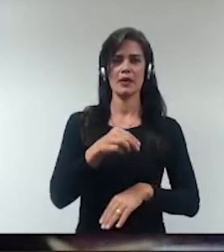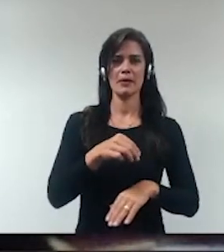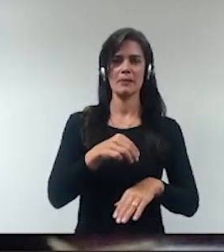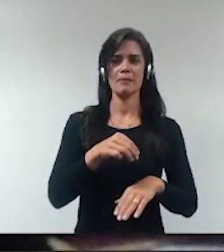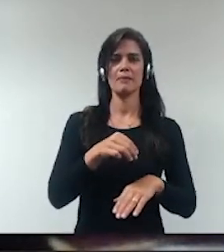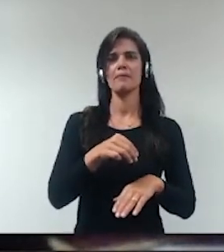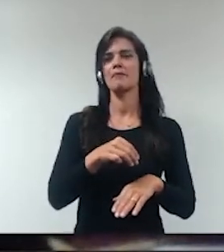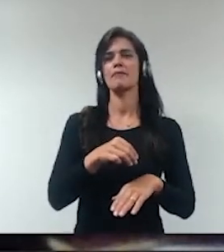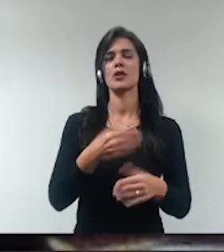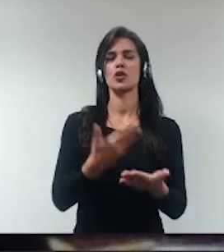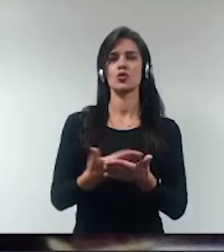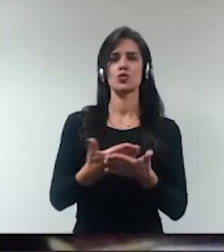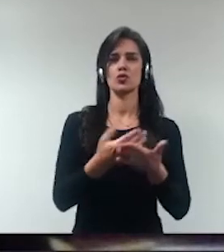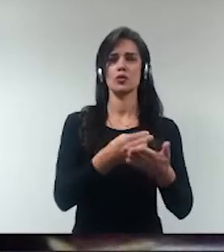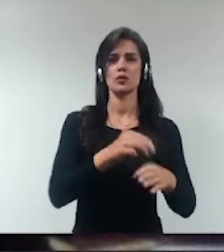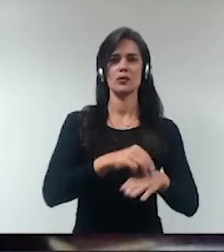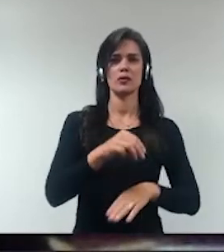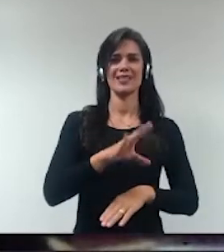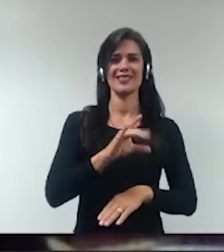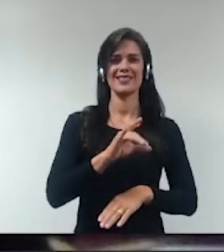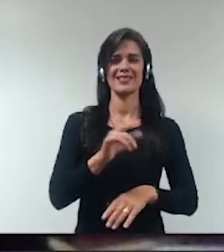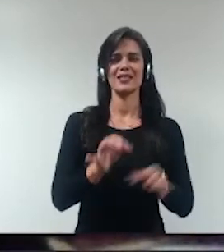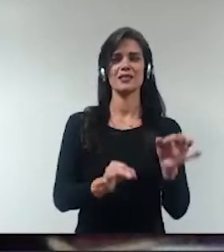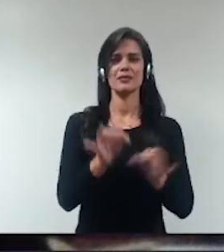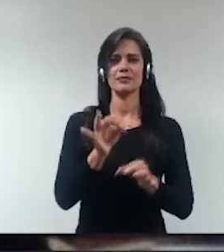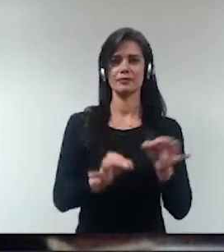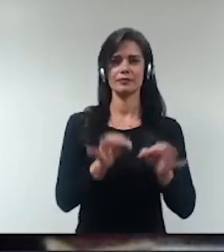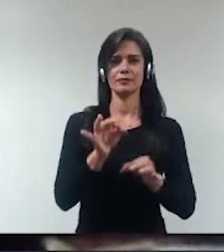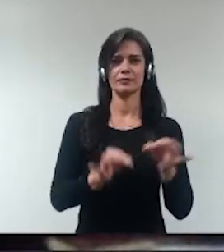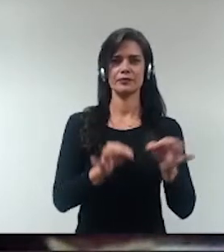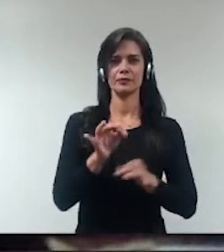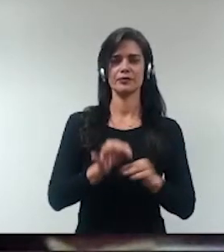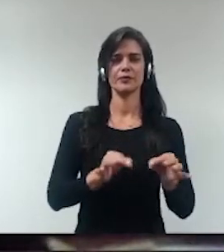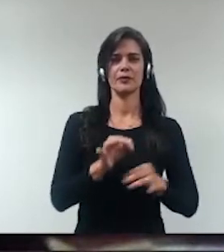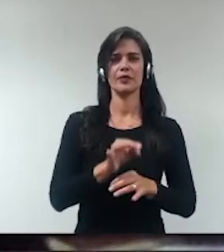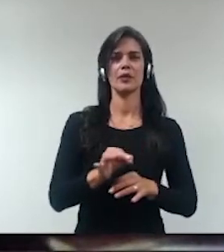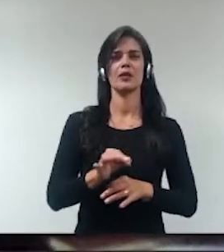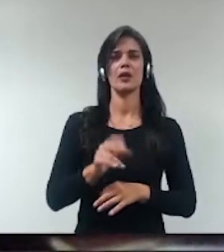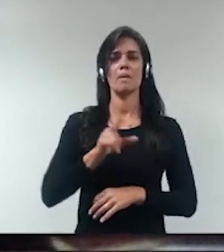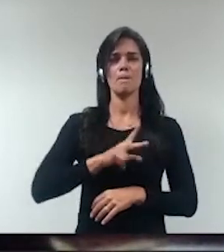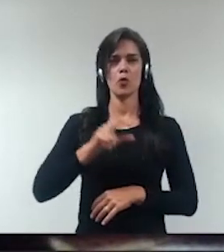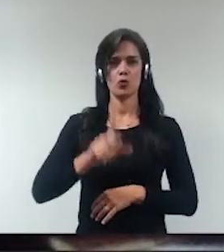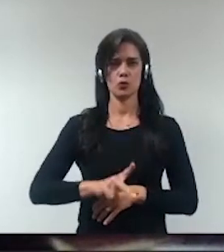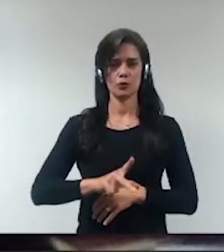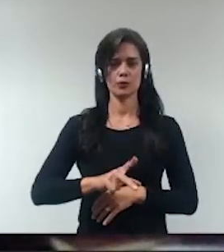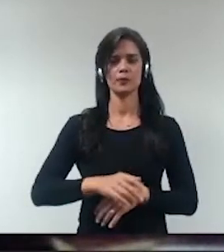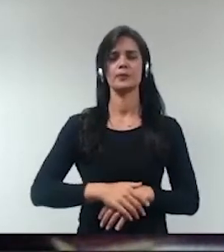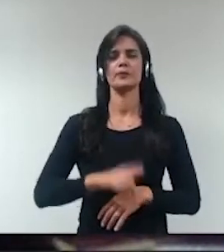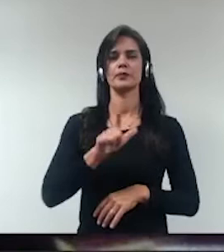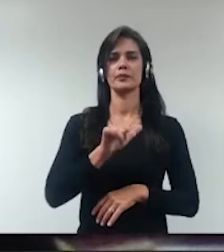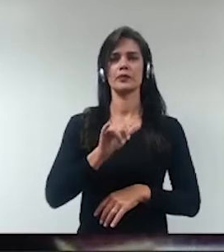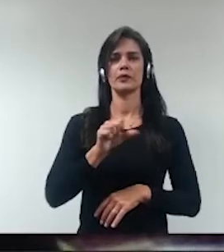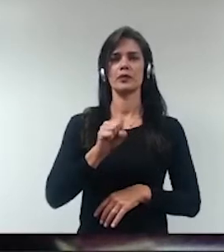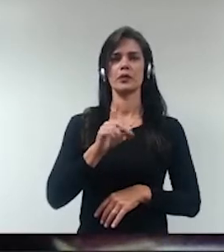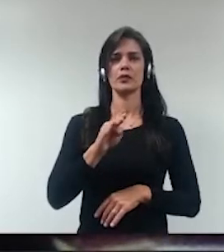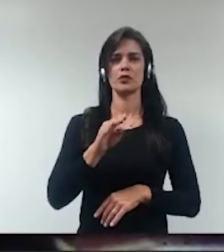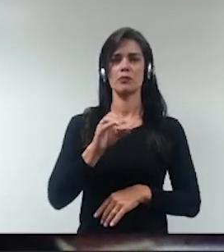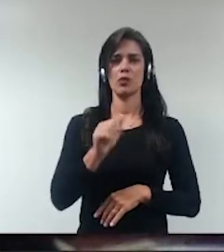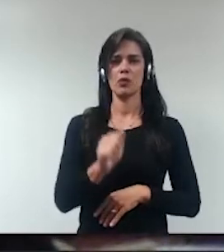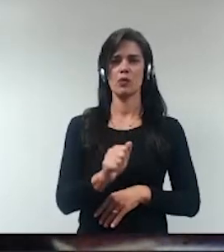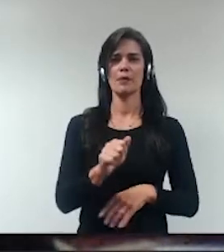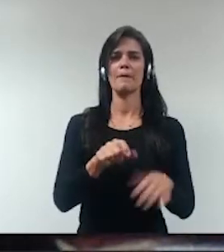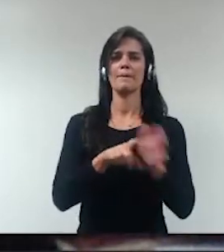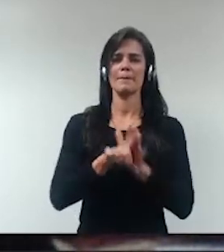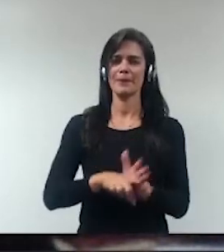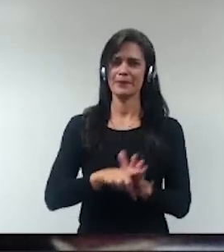doutorando no curso de Ciências Jurídicas da Universidade Autônoma de Lisboa, em Portugal, e que tem pesquisa na